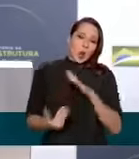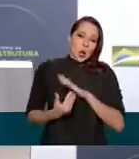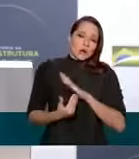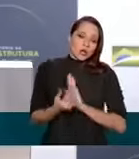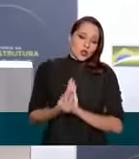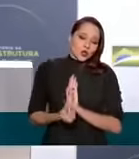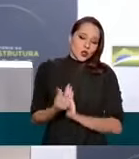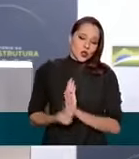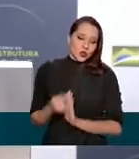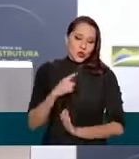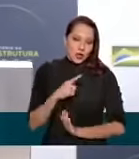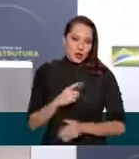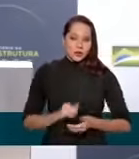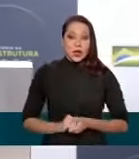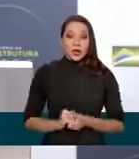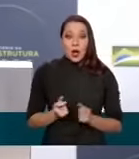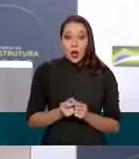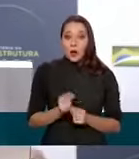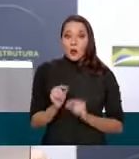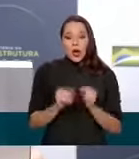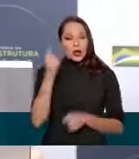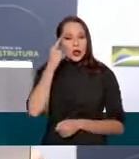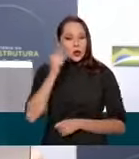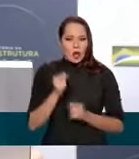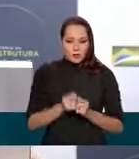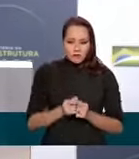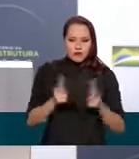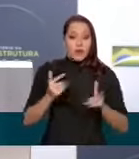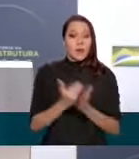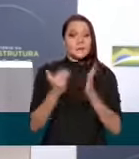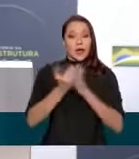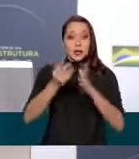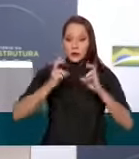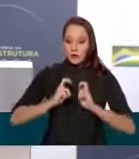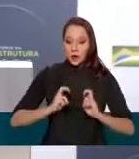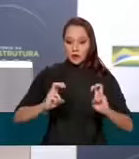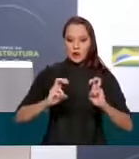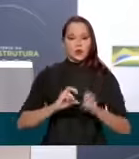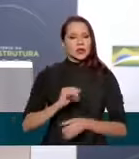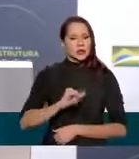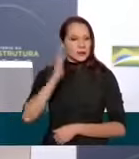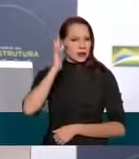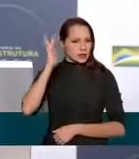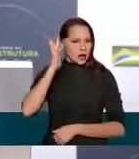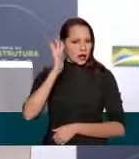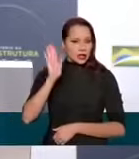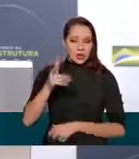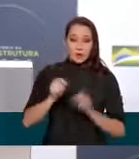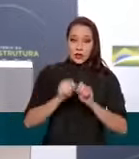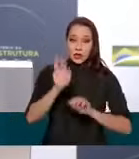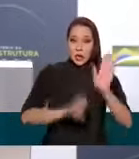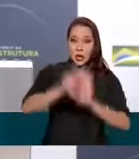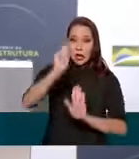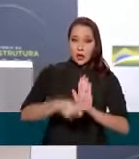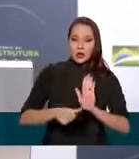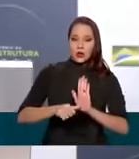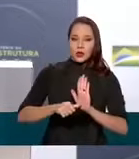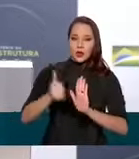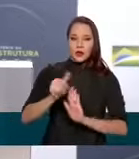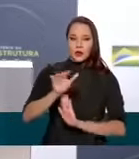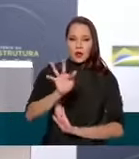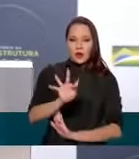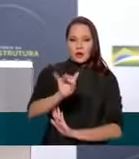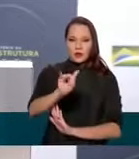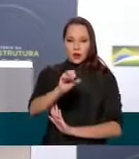A nossa ideia é aumentar a disponibilidade de oferta ferroviária. E se a gente pensar que nós fizemos o leilão do primeiro trecho da FIOL,